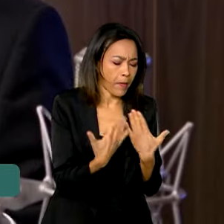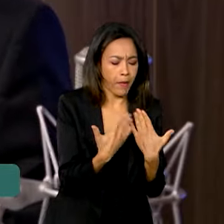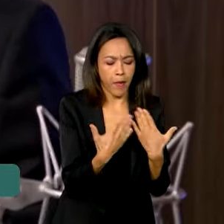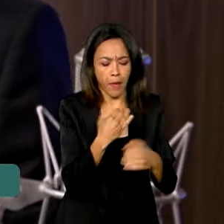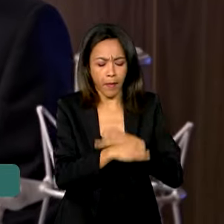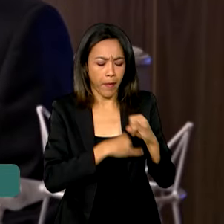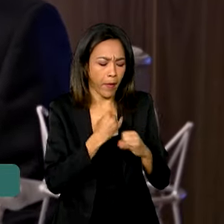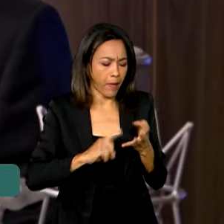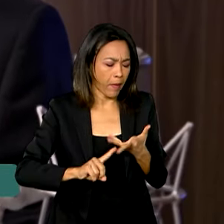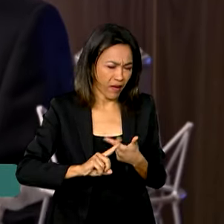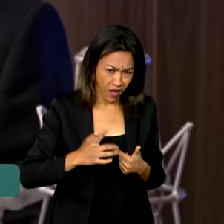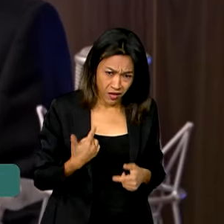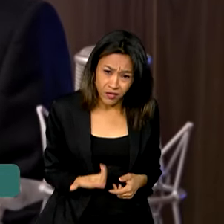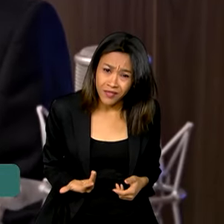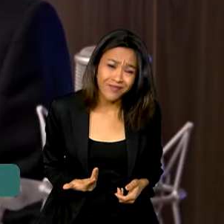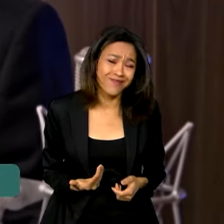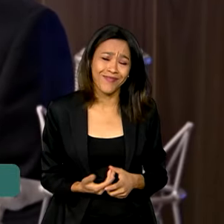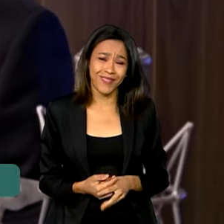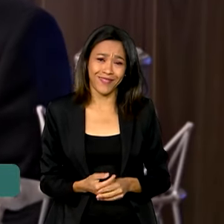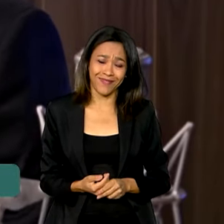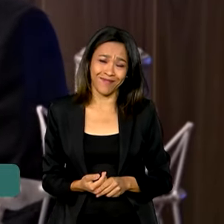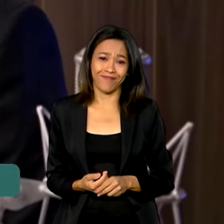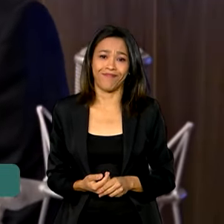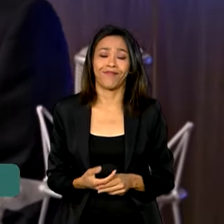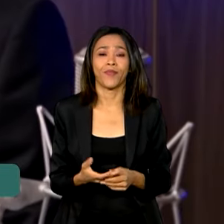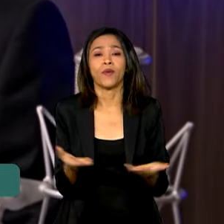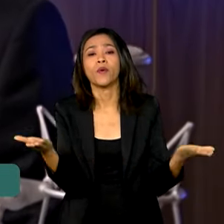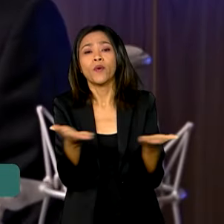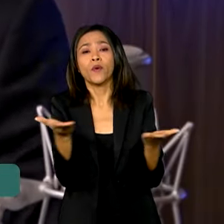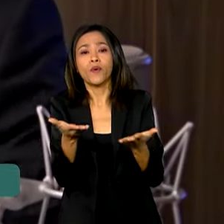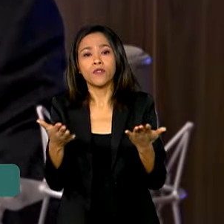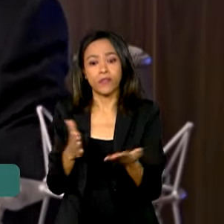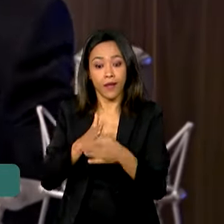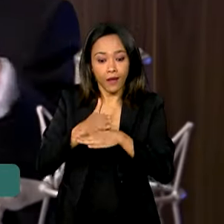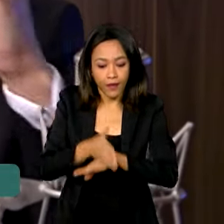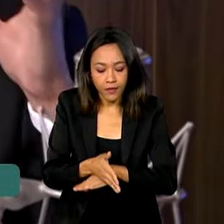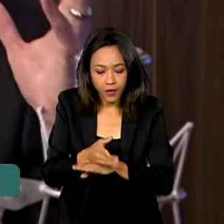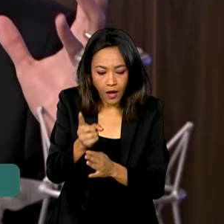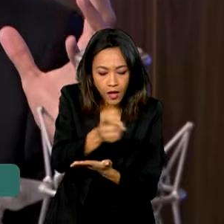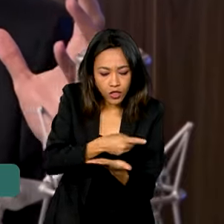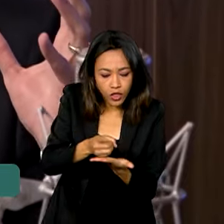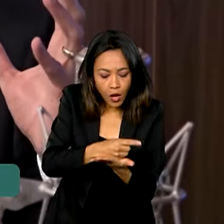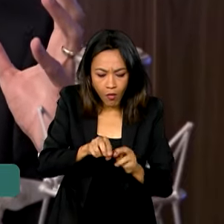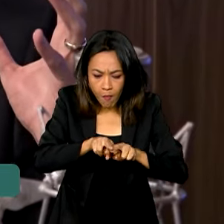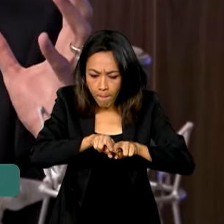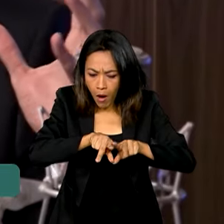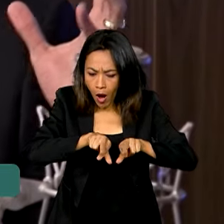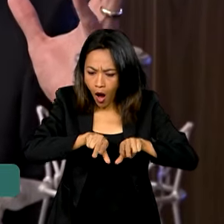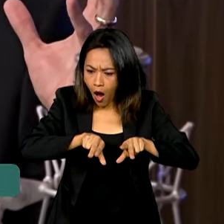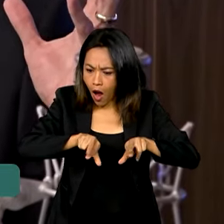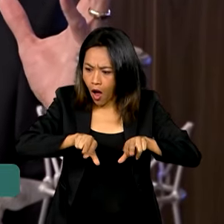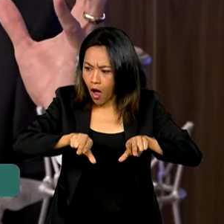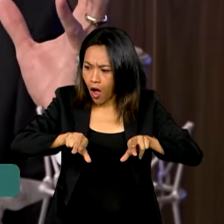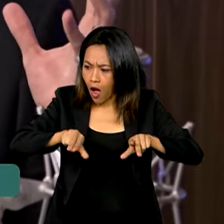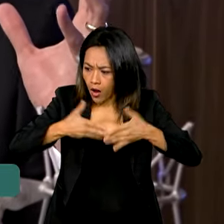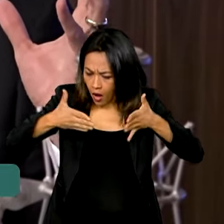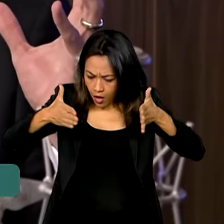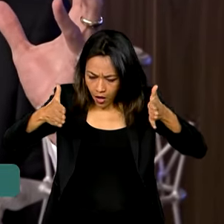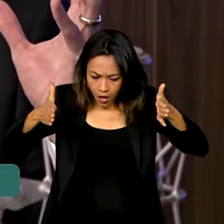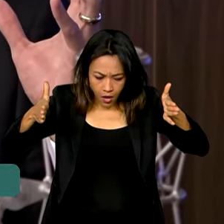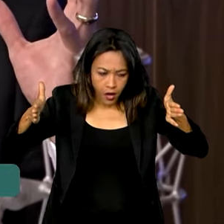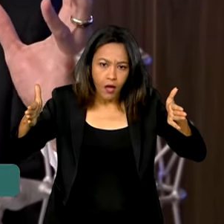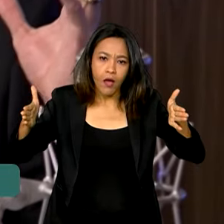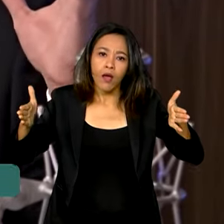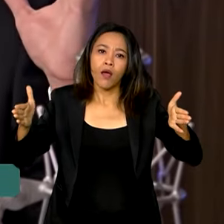à rede, ou isso. Não é isso. Hoje, esse ambiente digital é um leque de oportunidades que se abre para uma pessoa